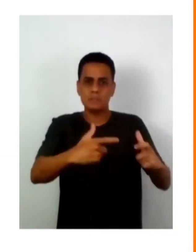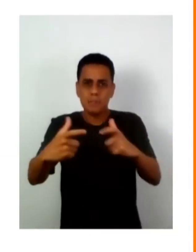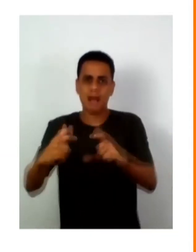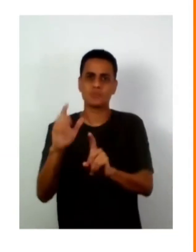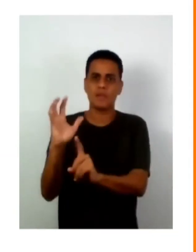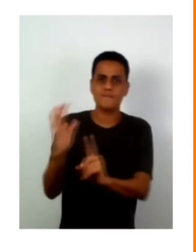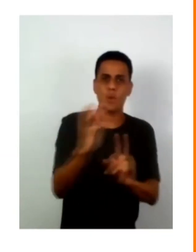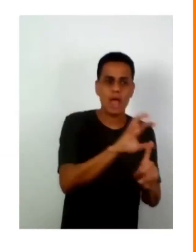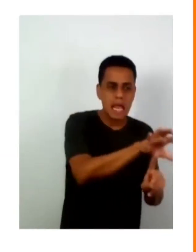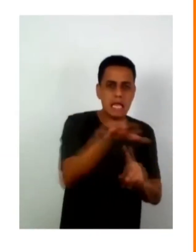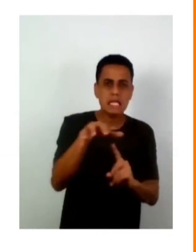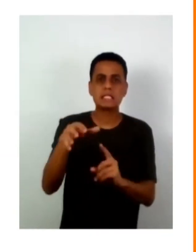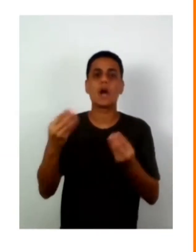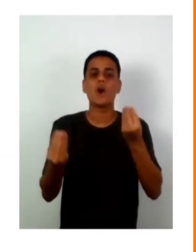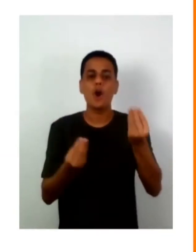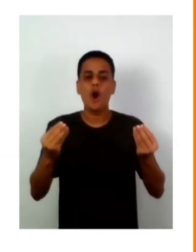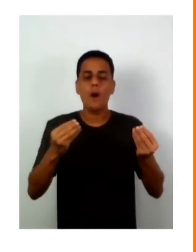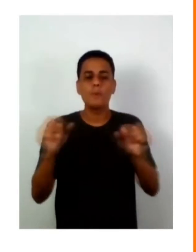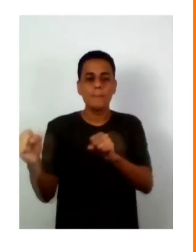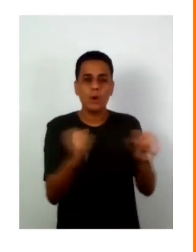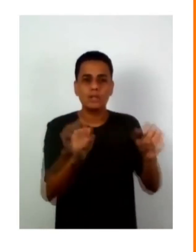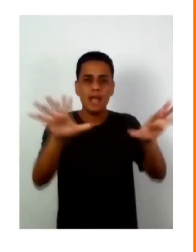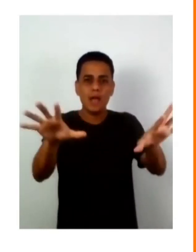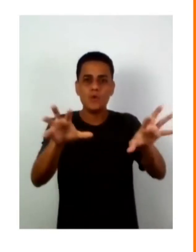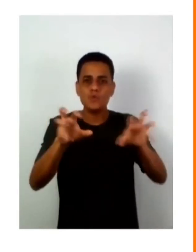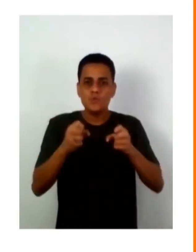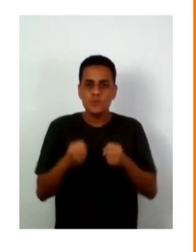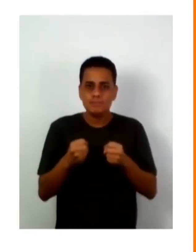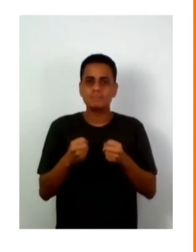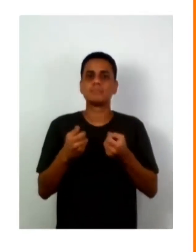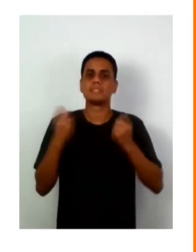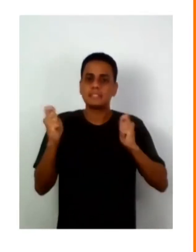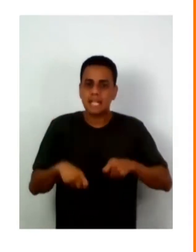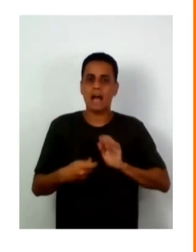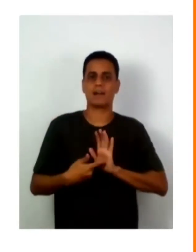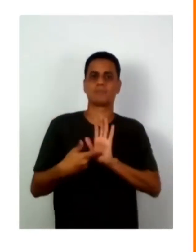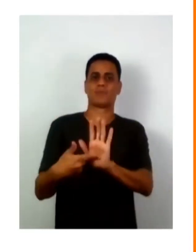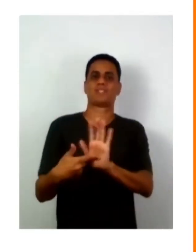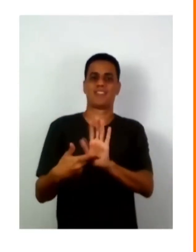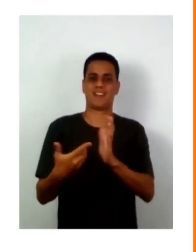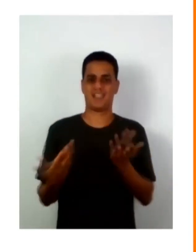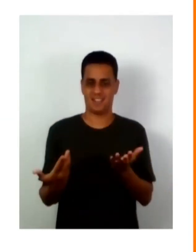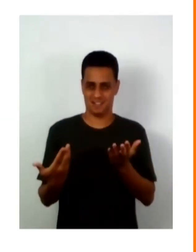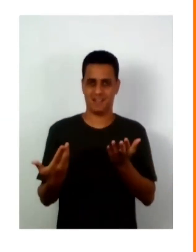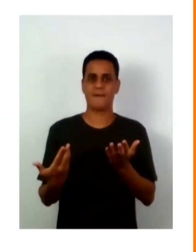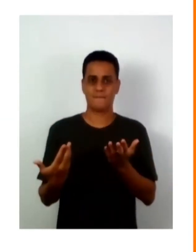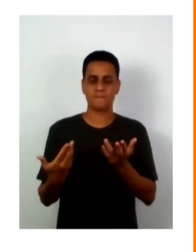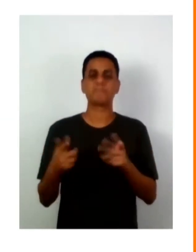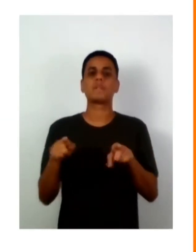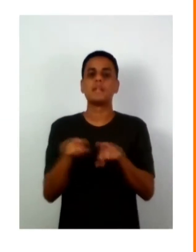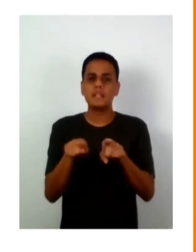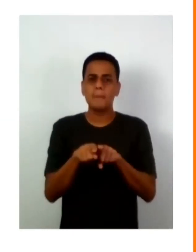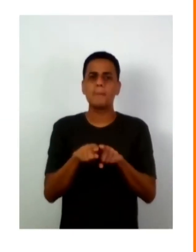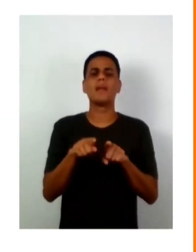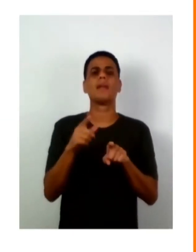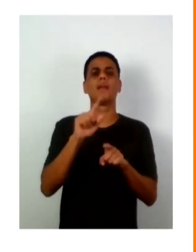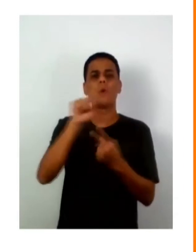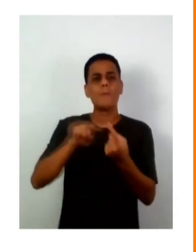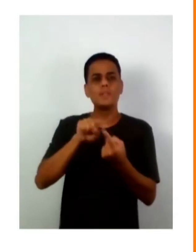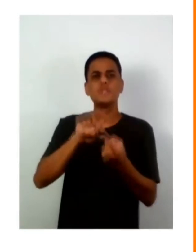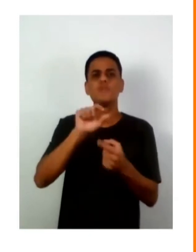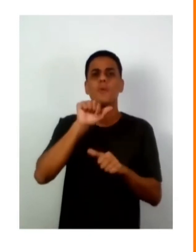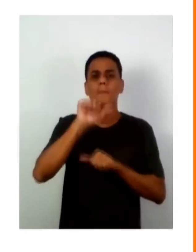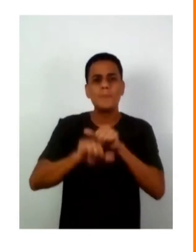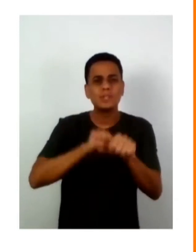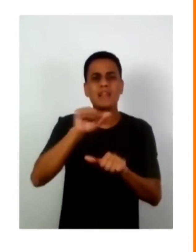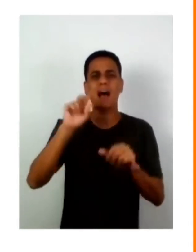e como pode canalizar o seu poder de diferentes formas, não somente para mudar